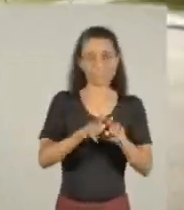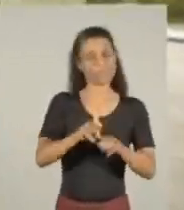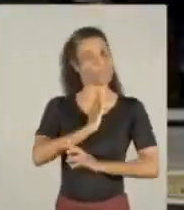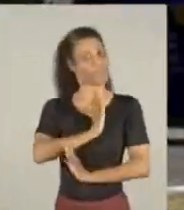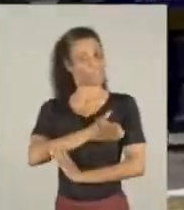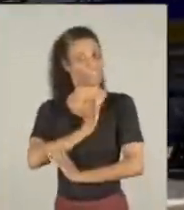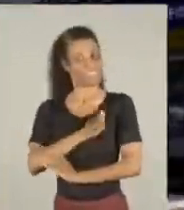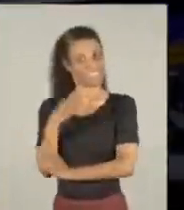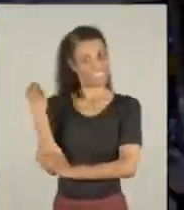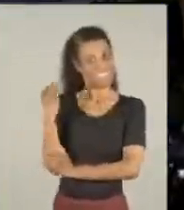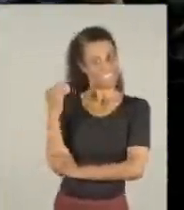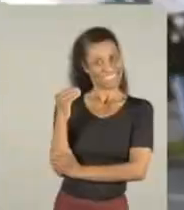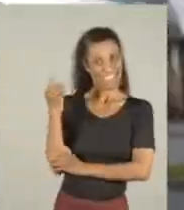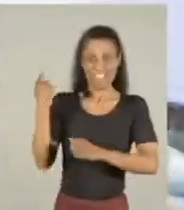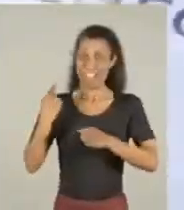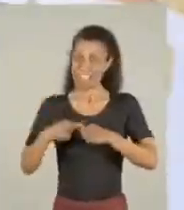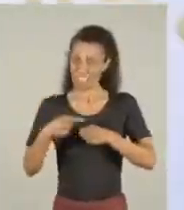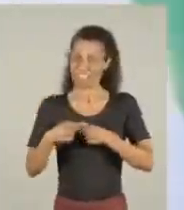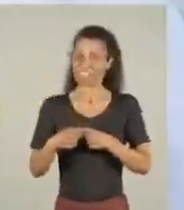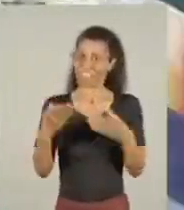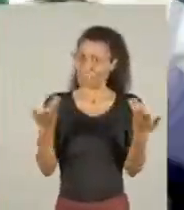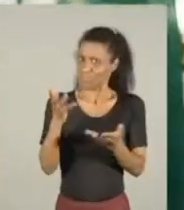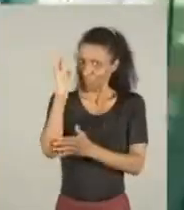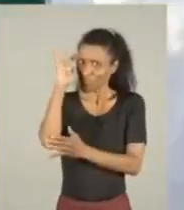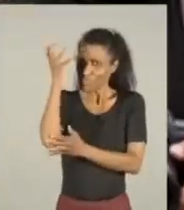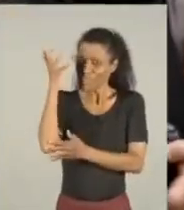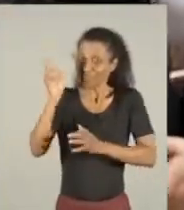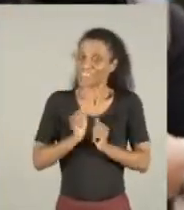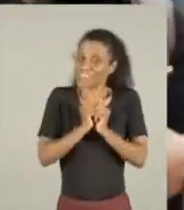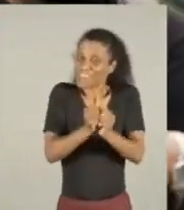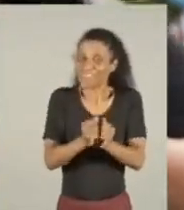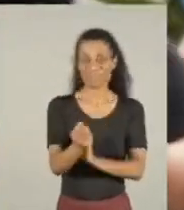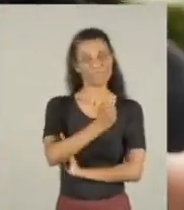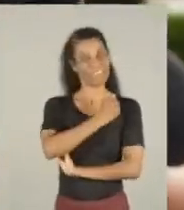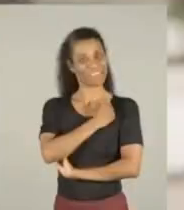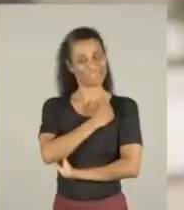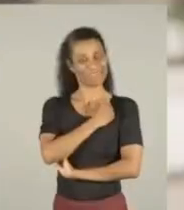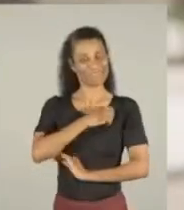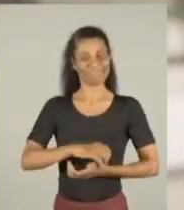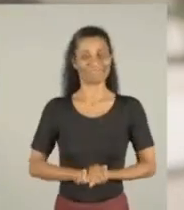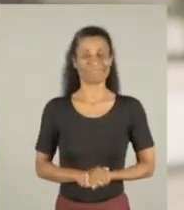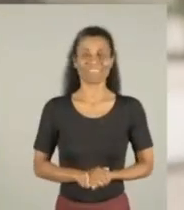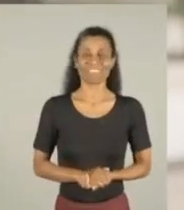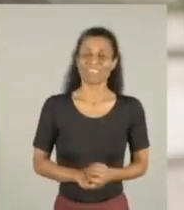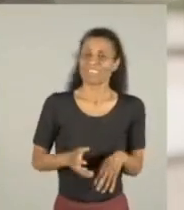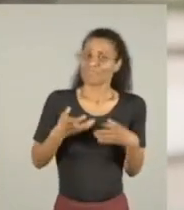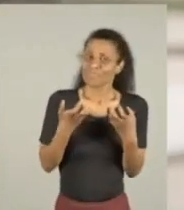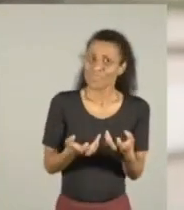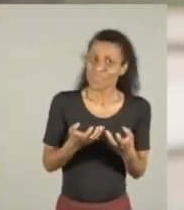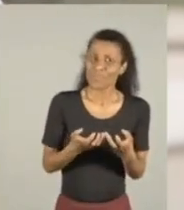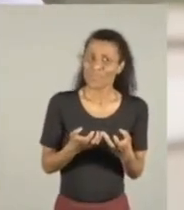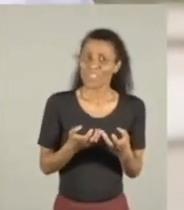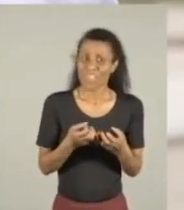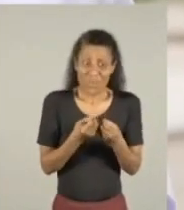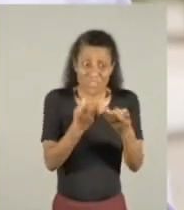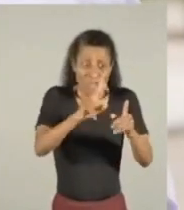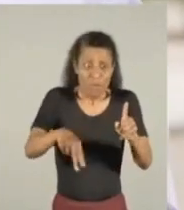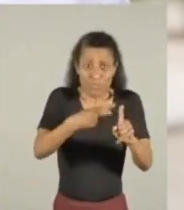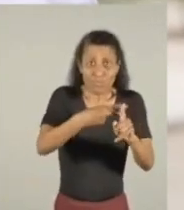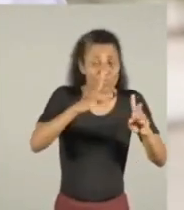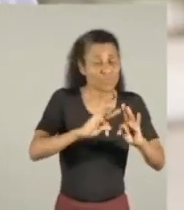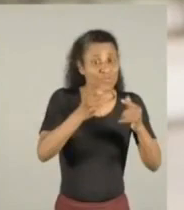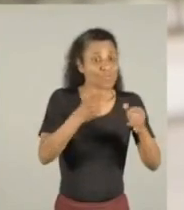parques e os corações de Porto Alegre. A cidade já decidiu. Está junto com o Melo. Eu quero retribuir em dobro